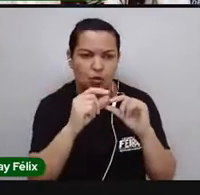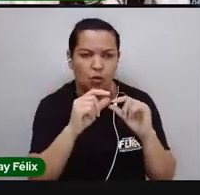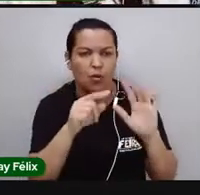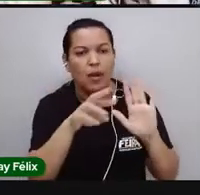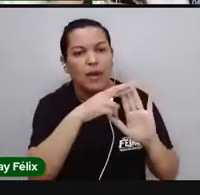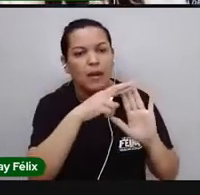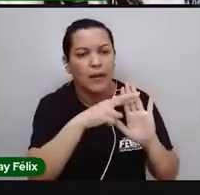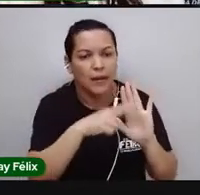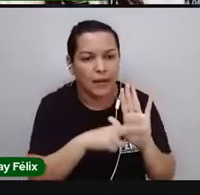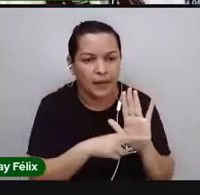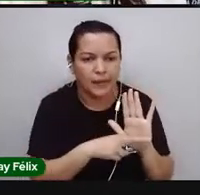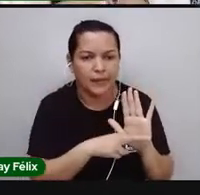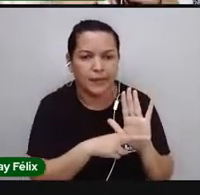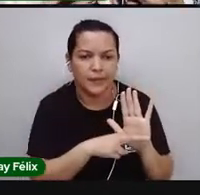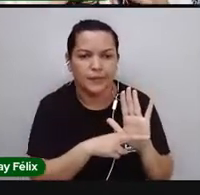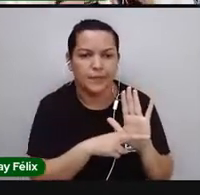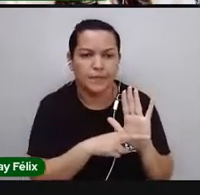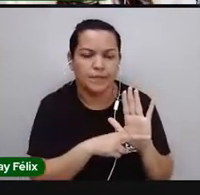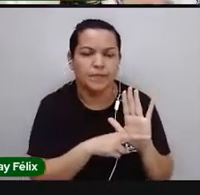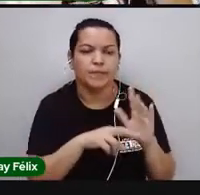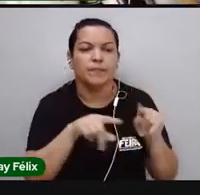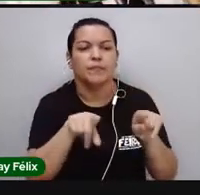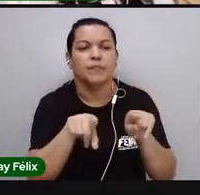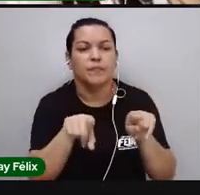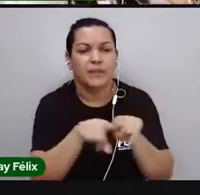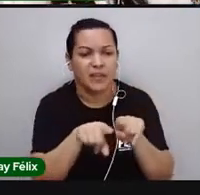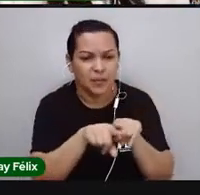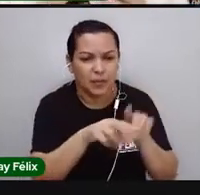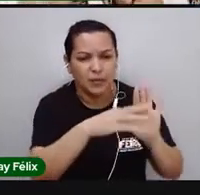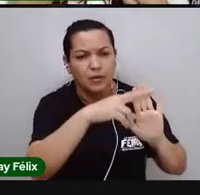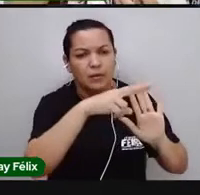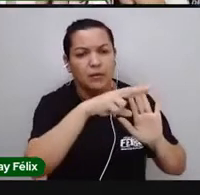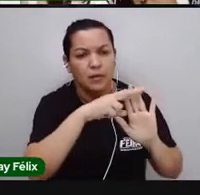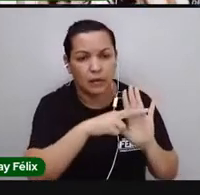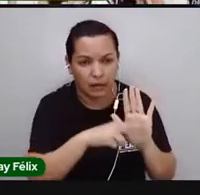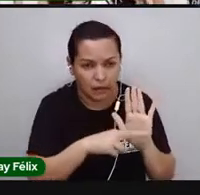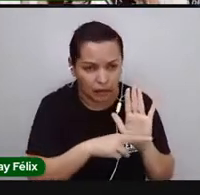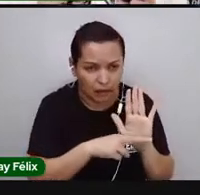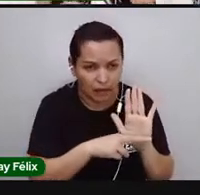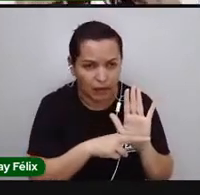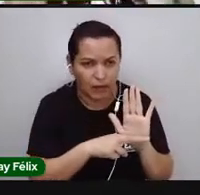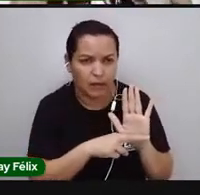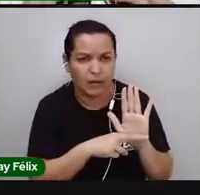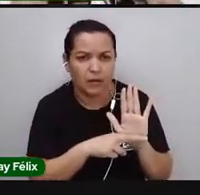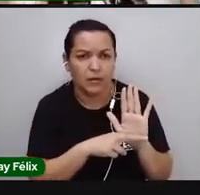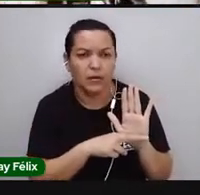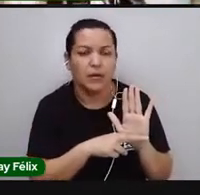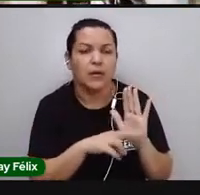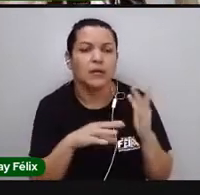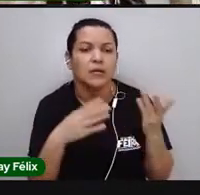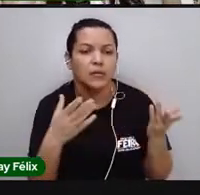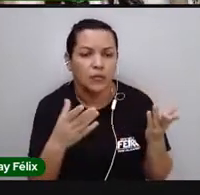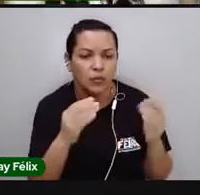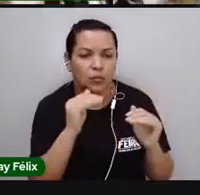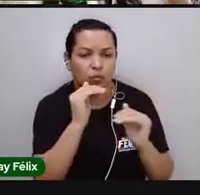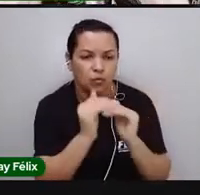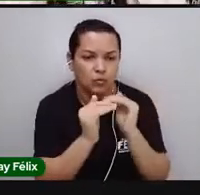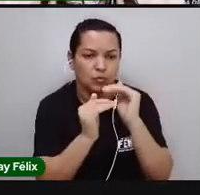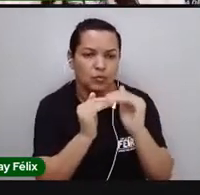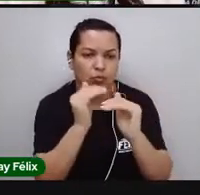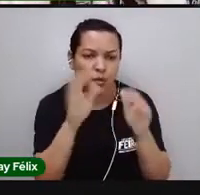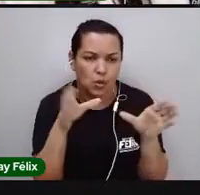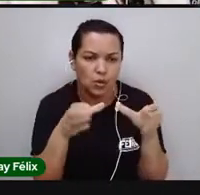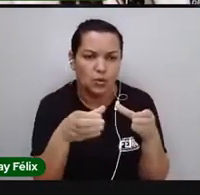normas. E, além disso, além dessas regras e dessas normas, que foram construídas por um